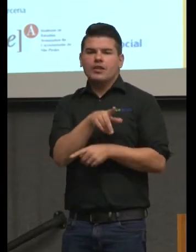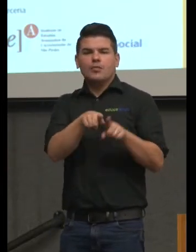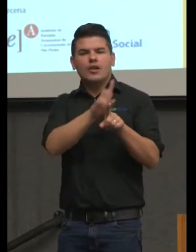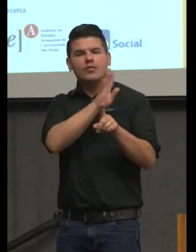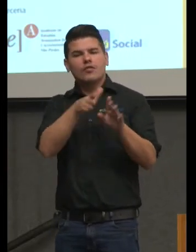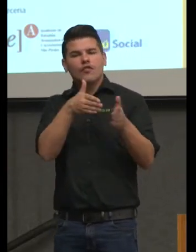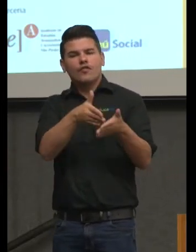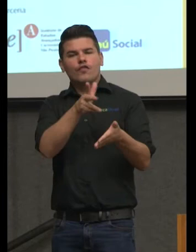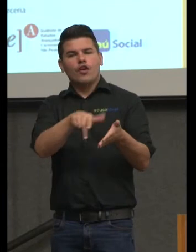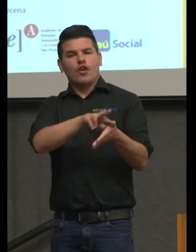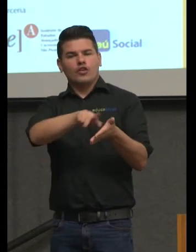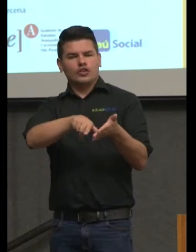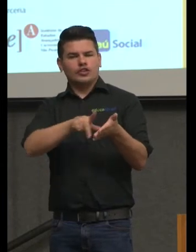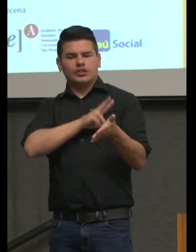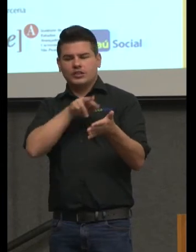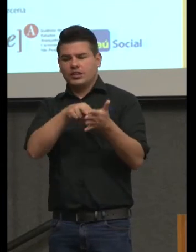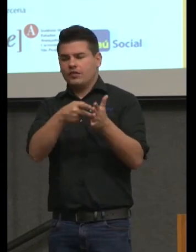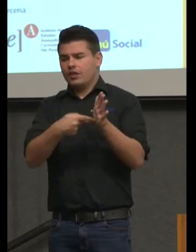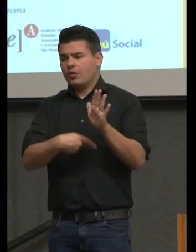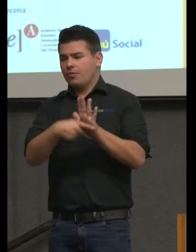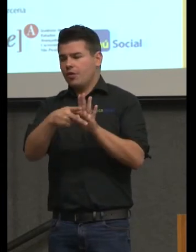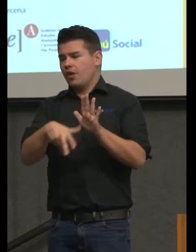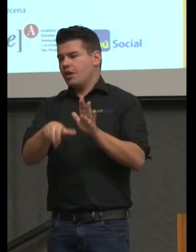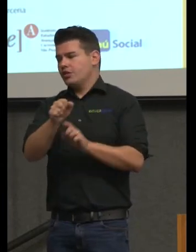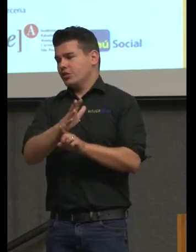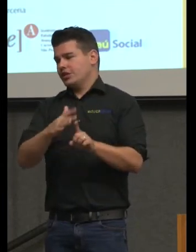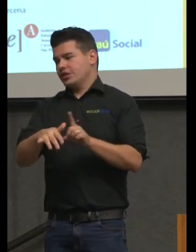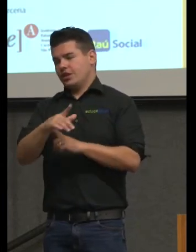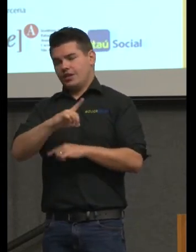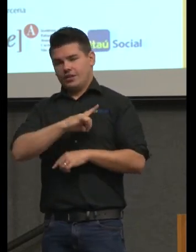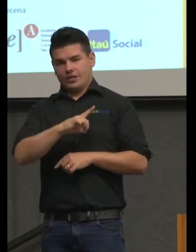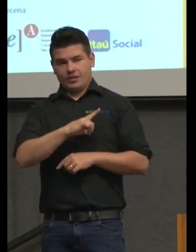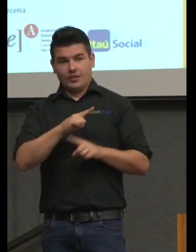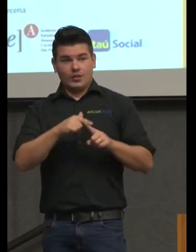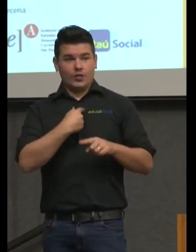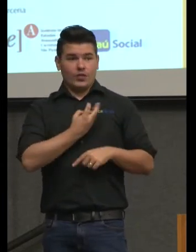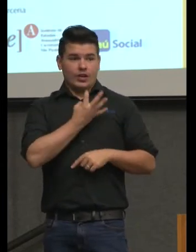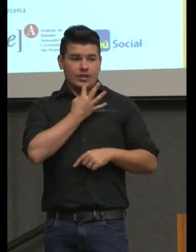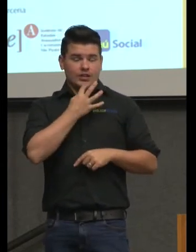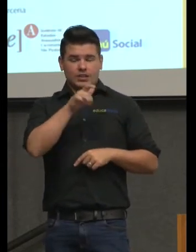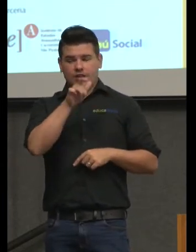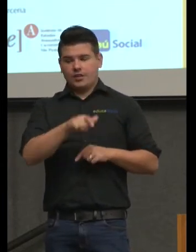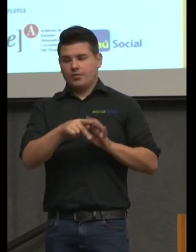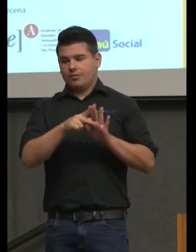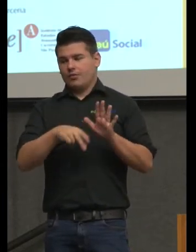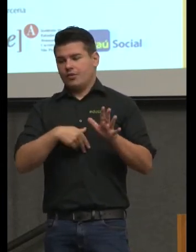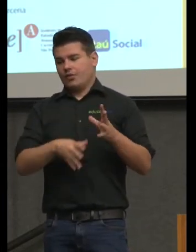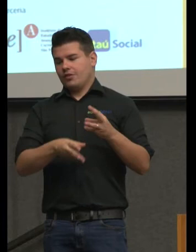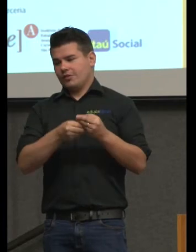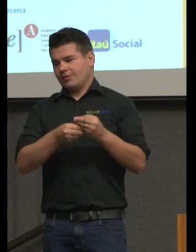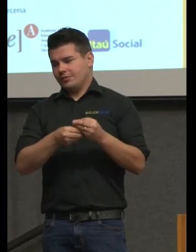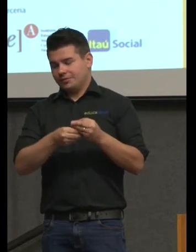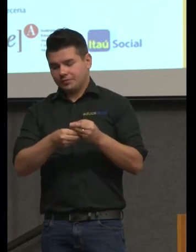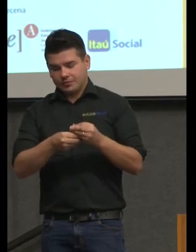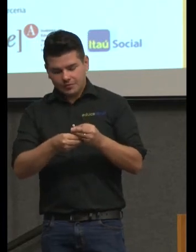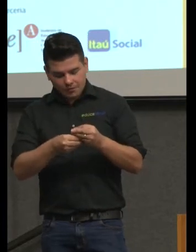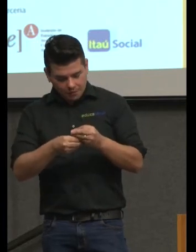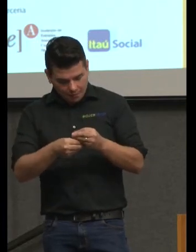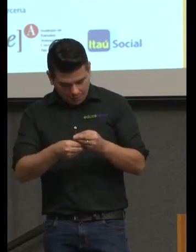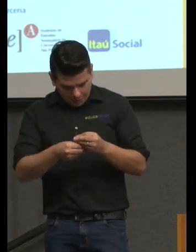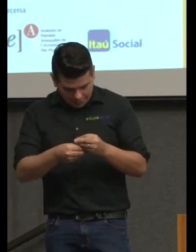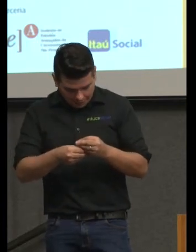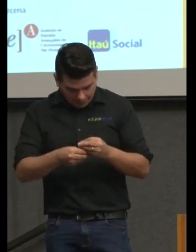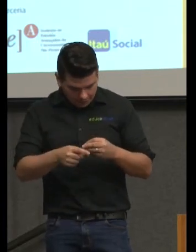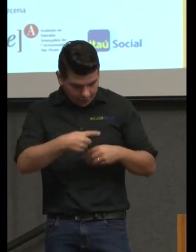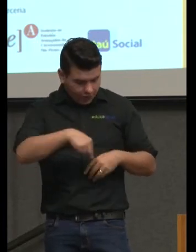conhecimentos que são significantes sociais não é o conhecimento pelo conhecimento mas é aí que a gente